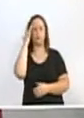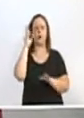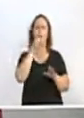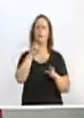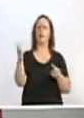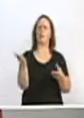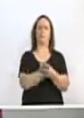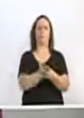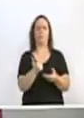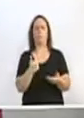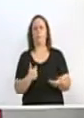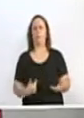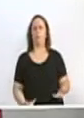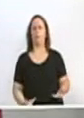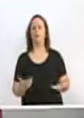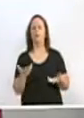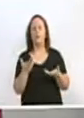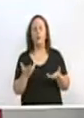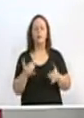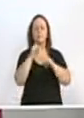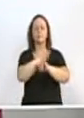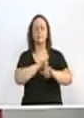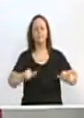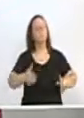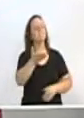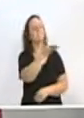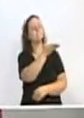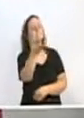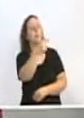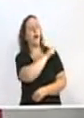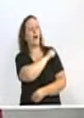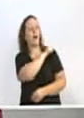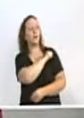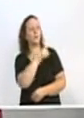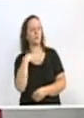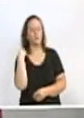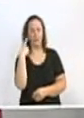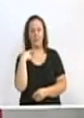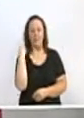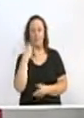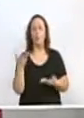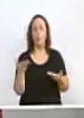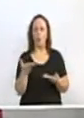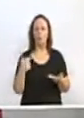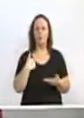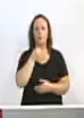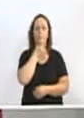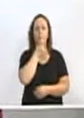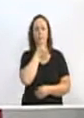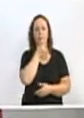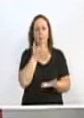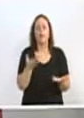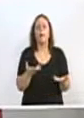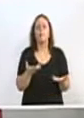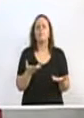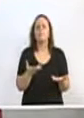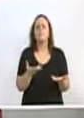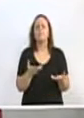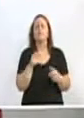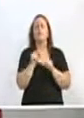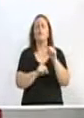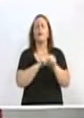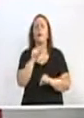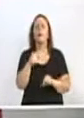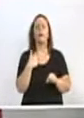processar, quero dizer aos nossos acadêmicos de direito aqui, que esta minha fala, hoje, aqui também, se dá calcada no